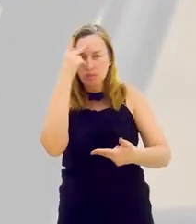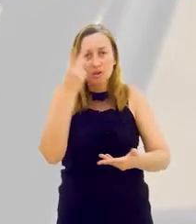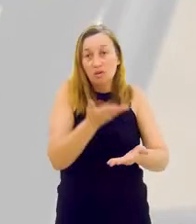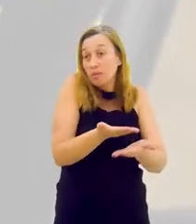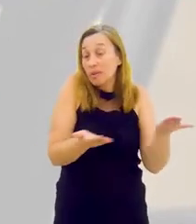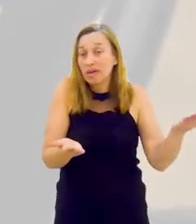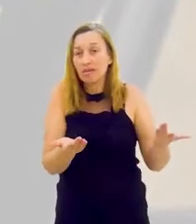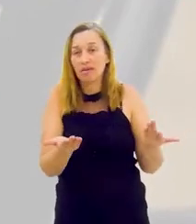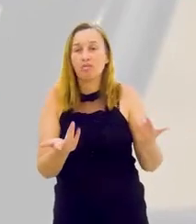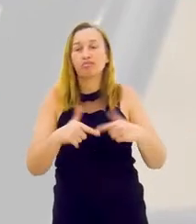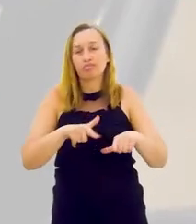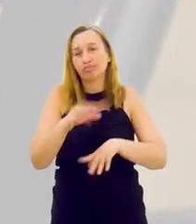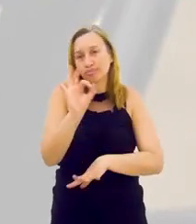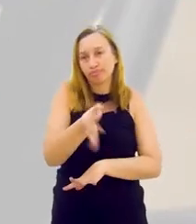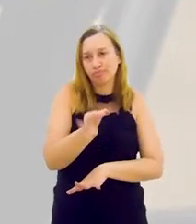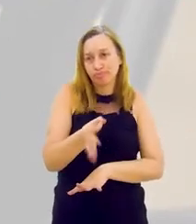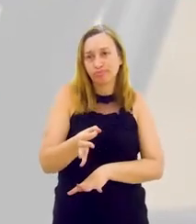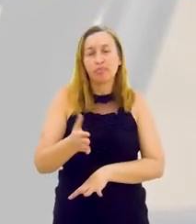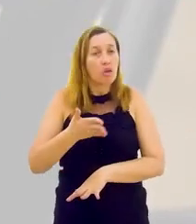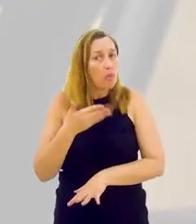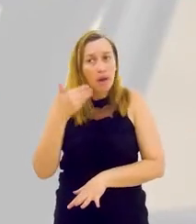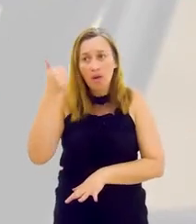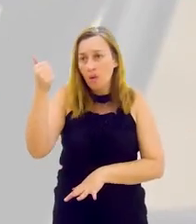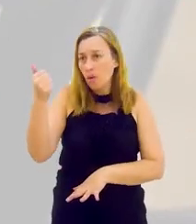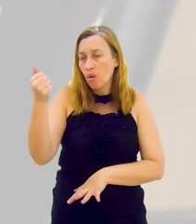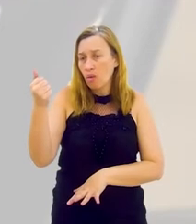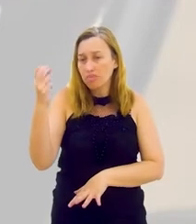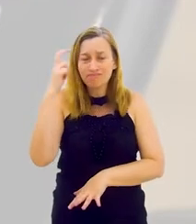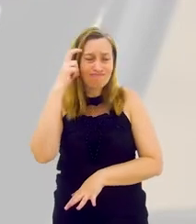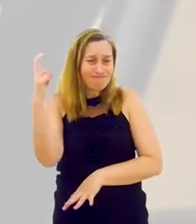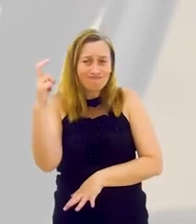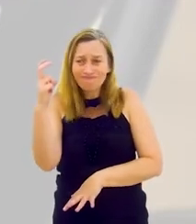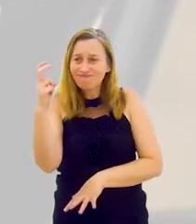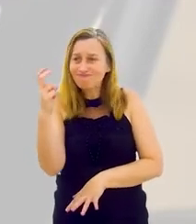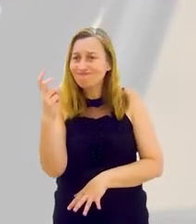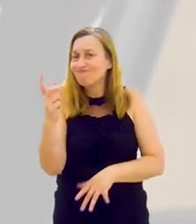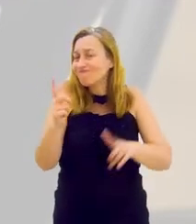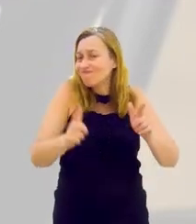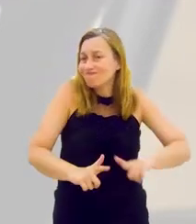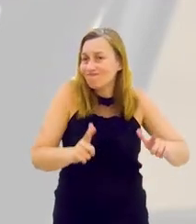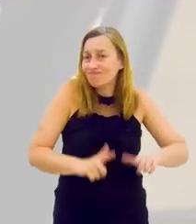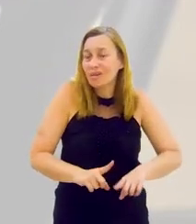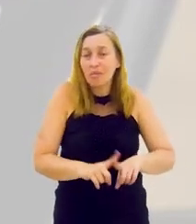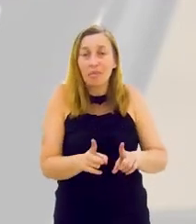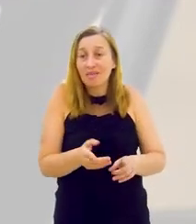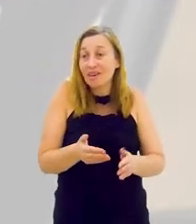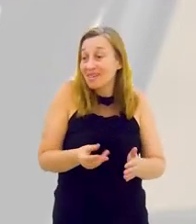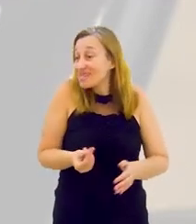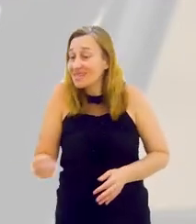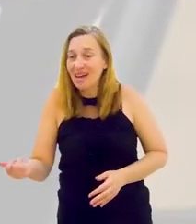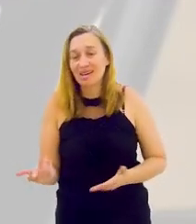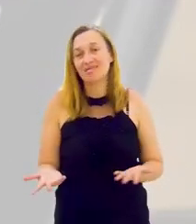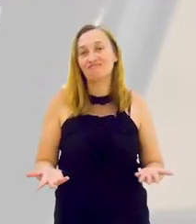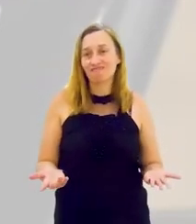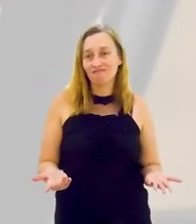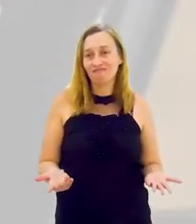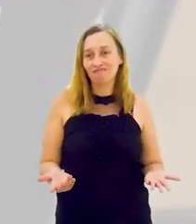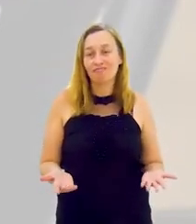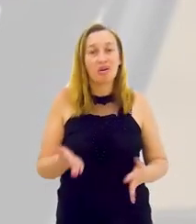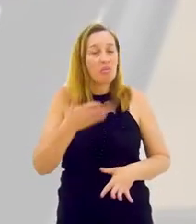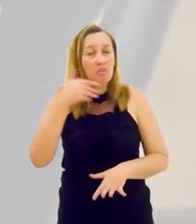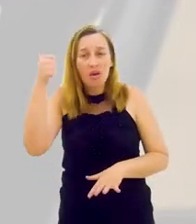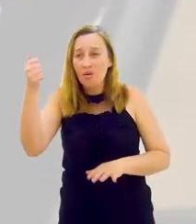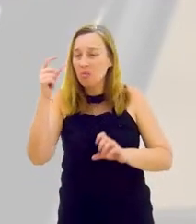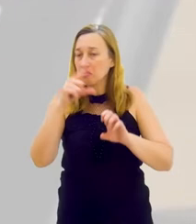muitas vão sair do mercado de trabalho, é certeza absoluta. Pode ser o melhor especialista em determinada questão que vai estar